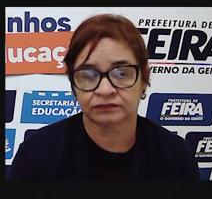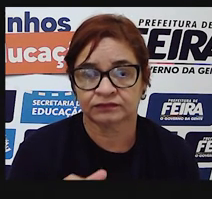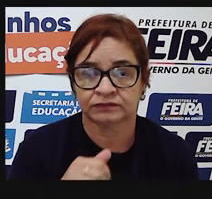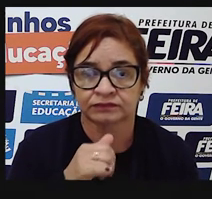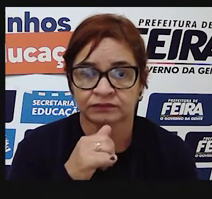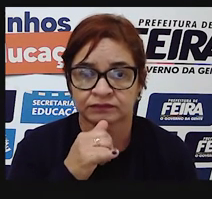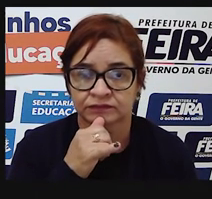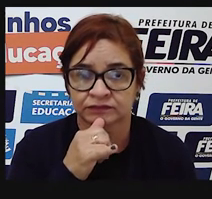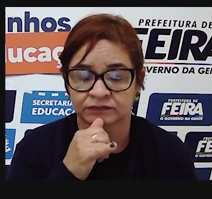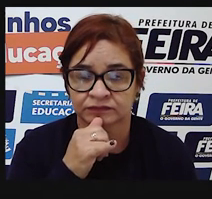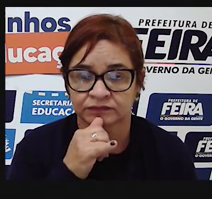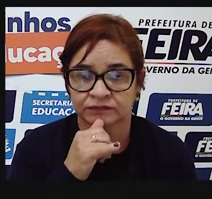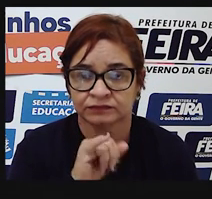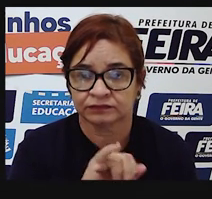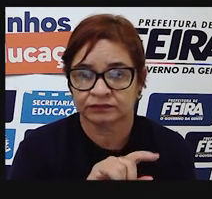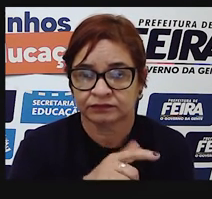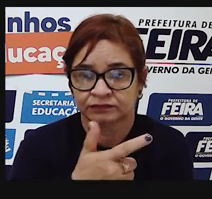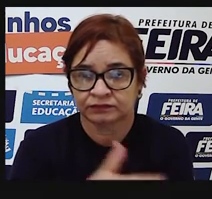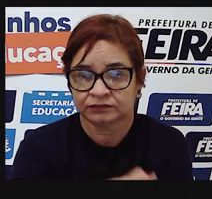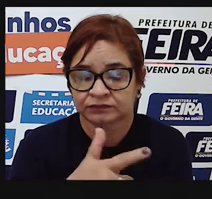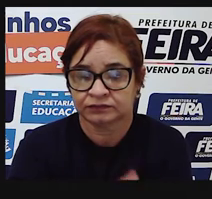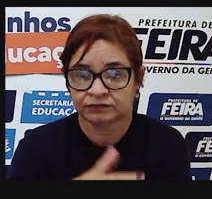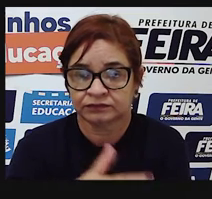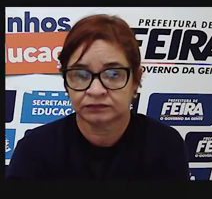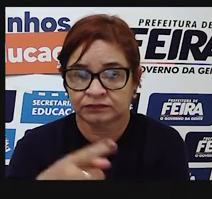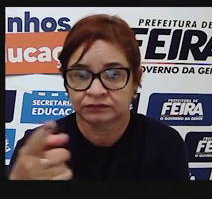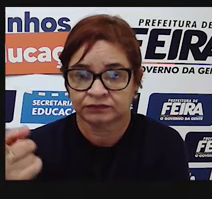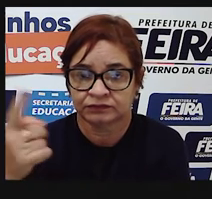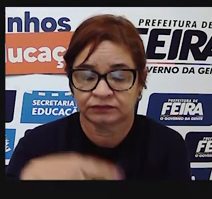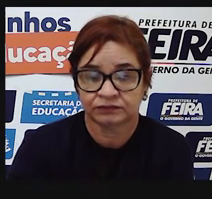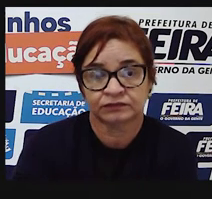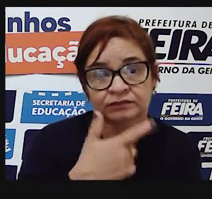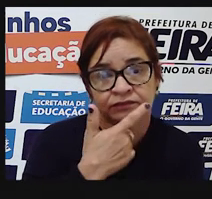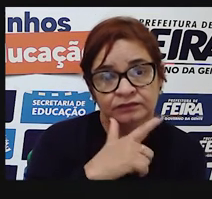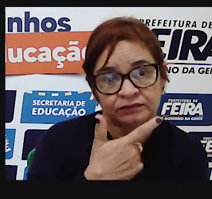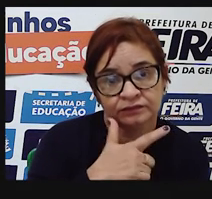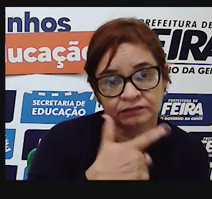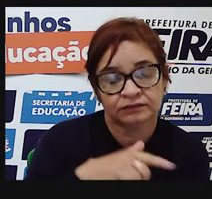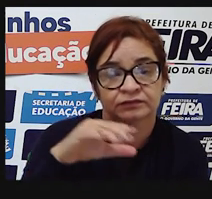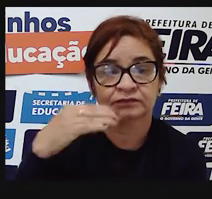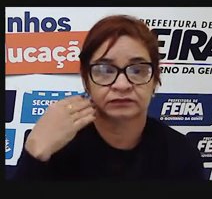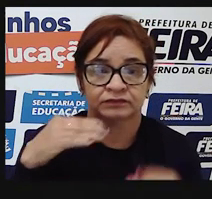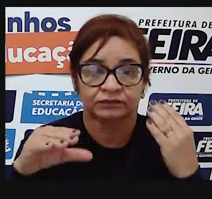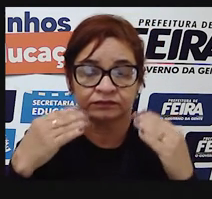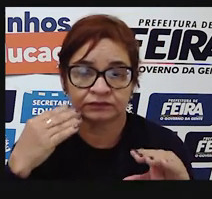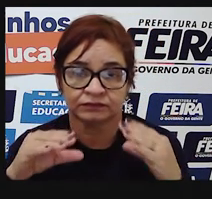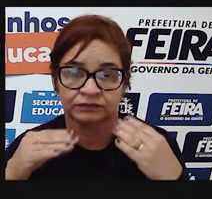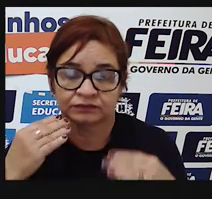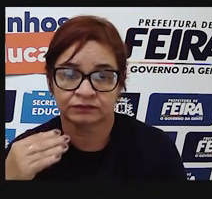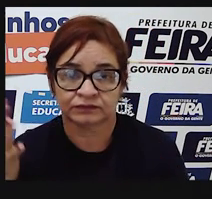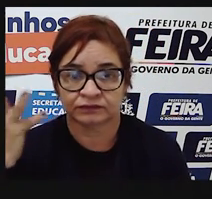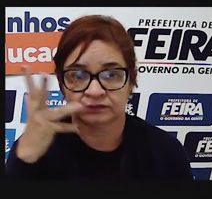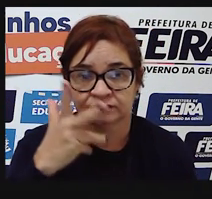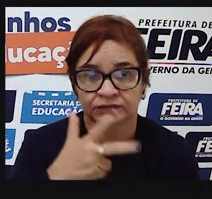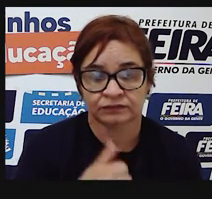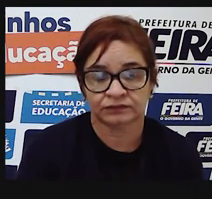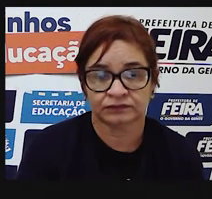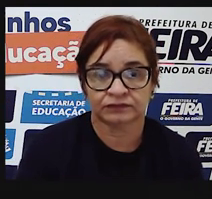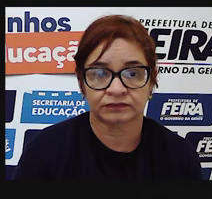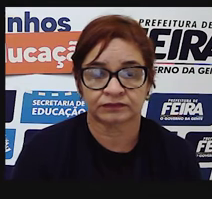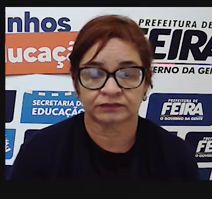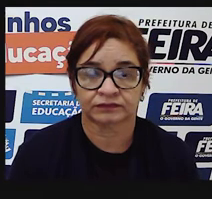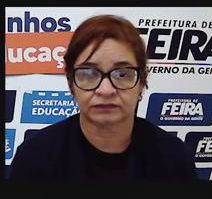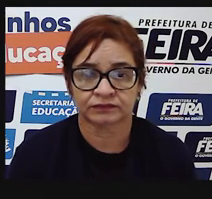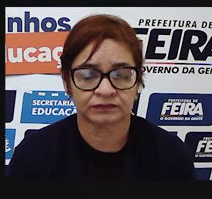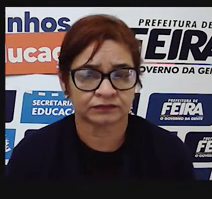repetindo o i várias vezes. E chegava, e sorria, e cantava, e encantava a todos. Mas